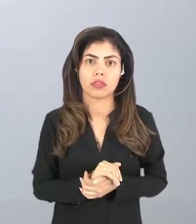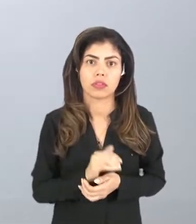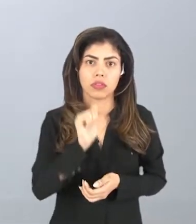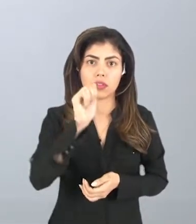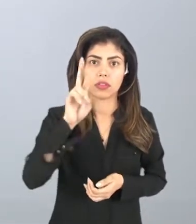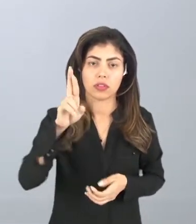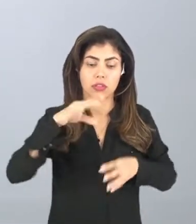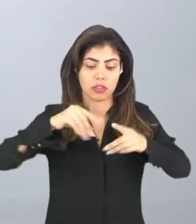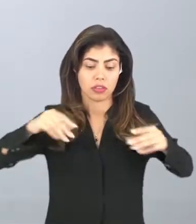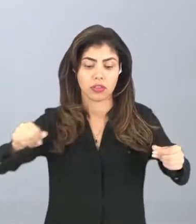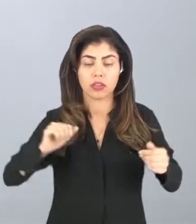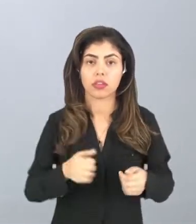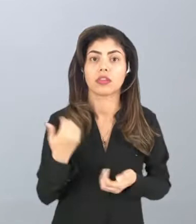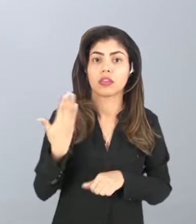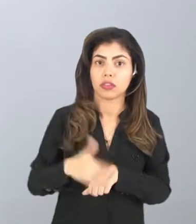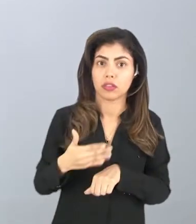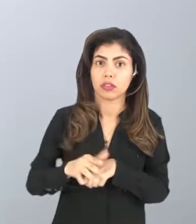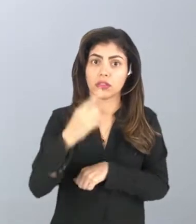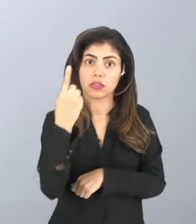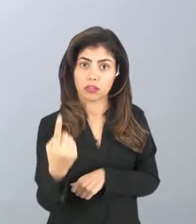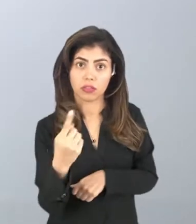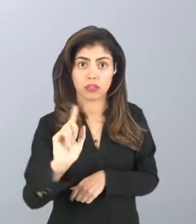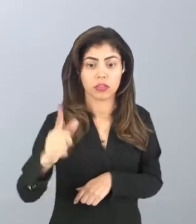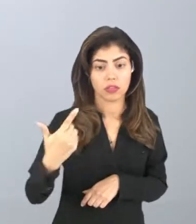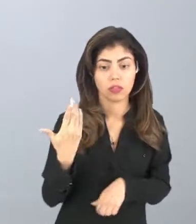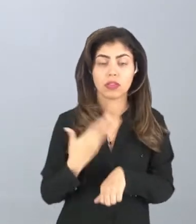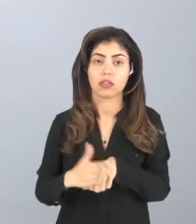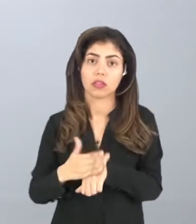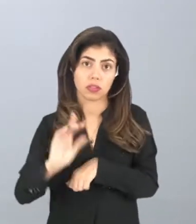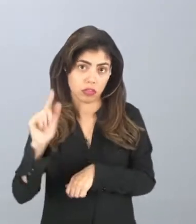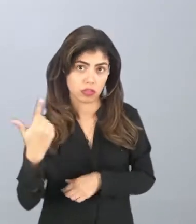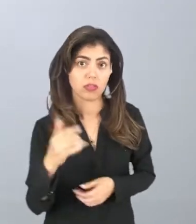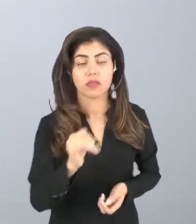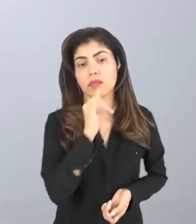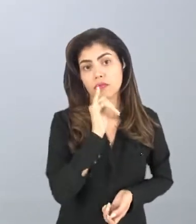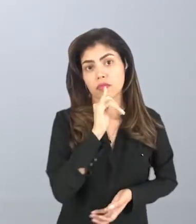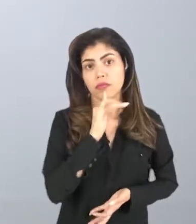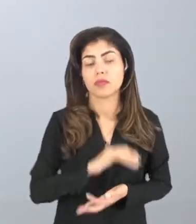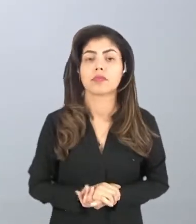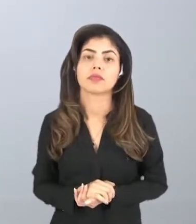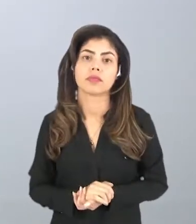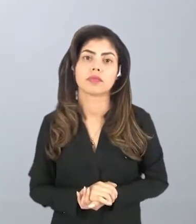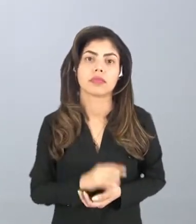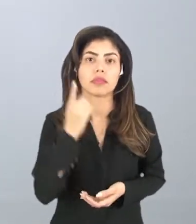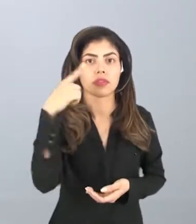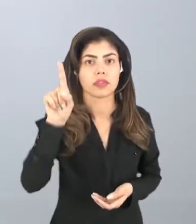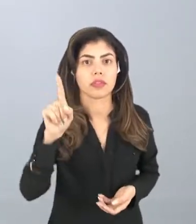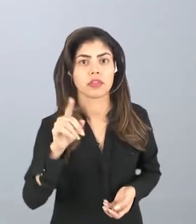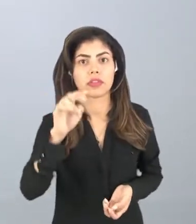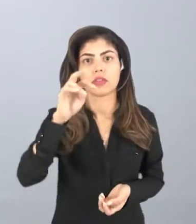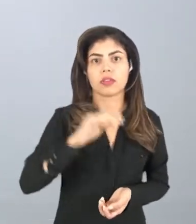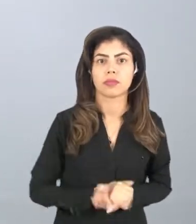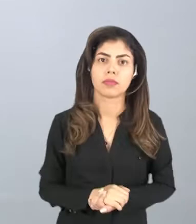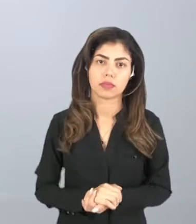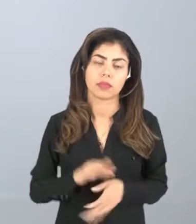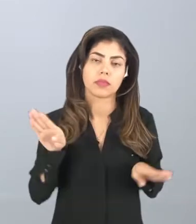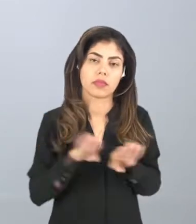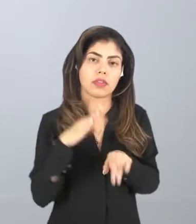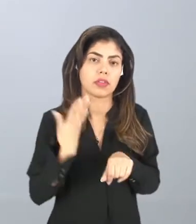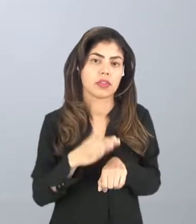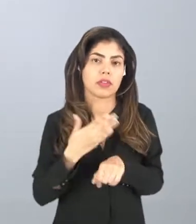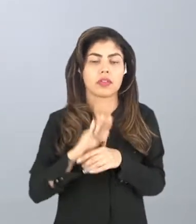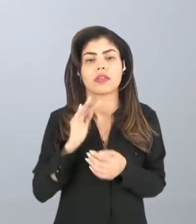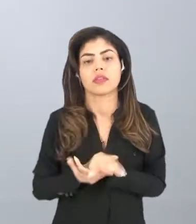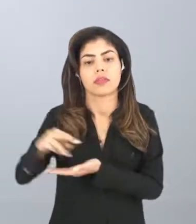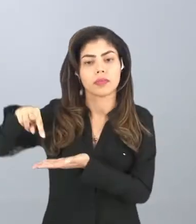ar quanto na terra. Ela primeiro pratica um, depois já pratica o outro. Por exemplo, vou lá, praticar um trekking, né? Vamos fazer uma